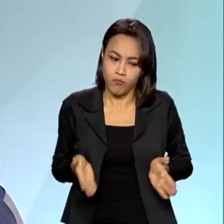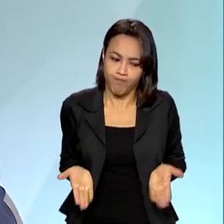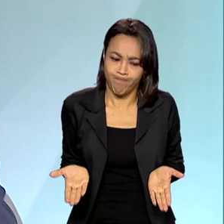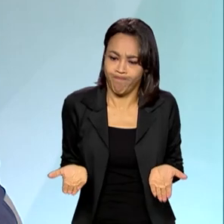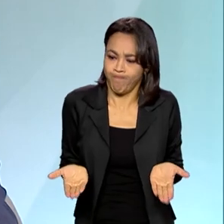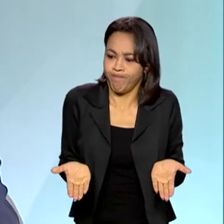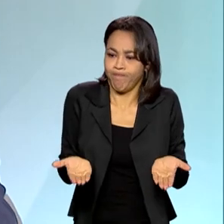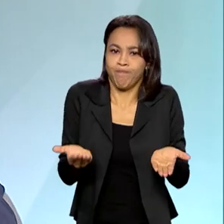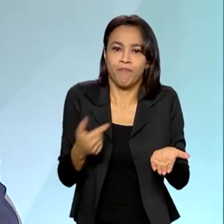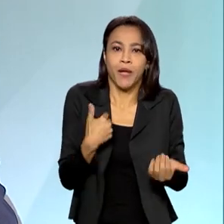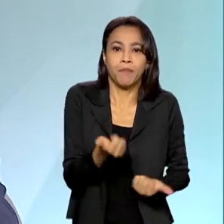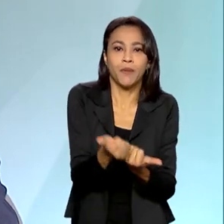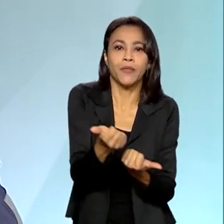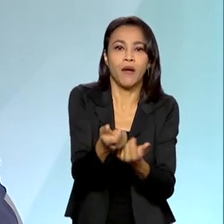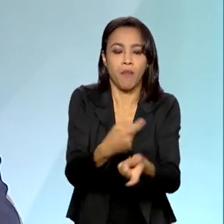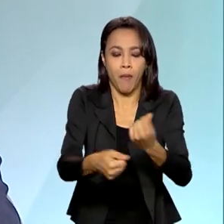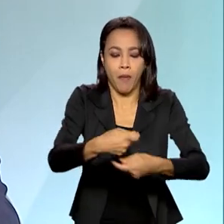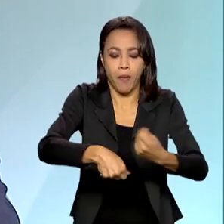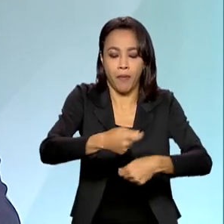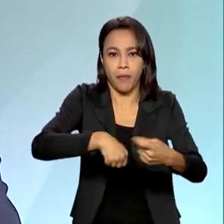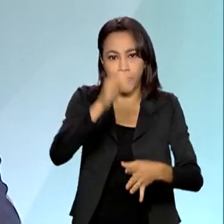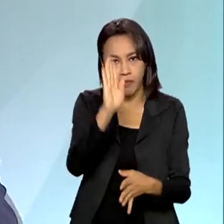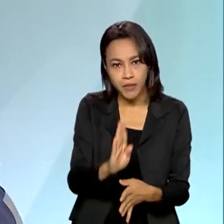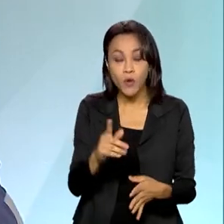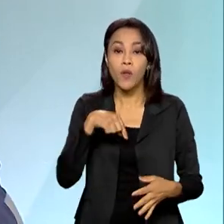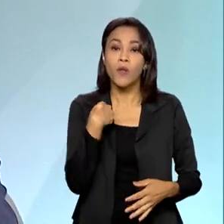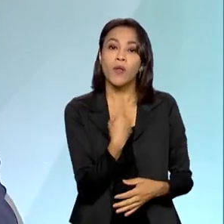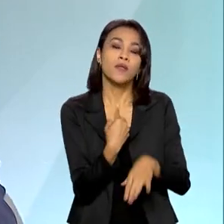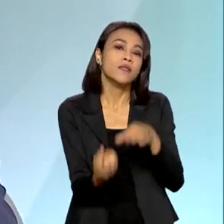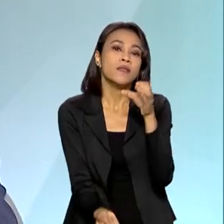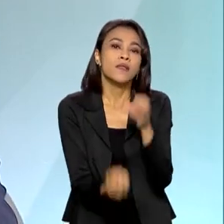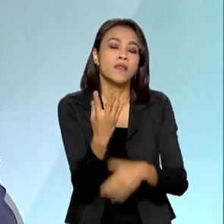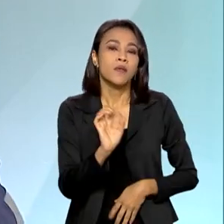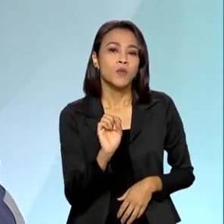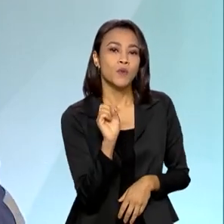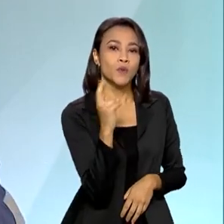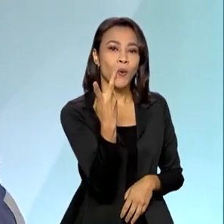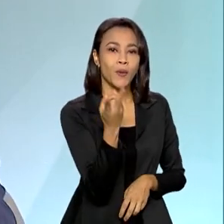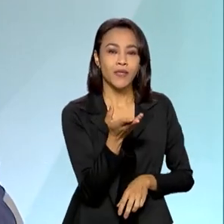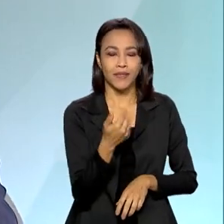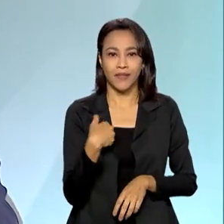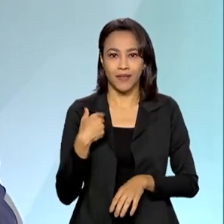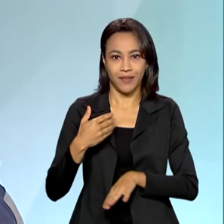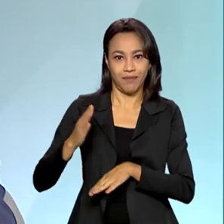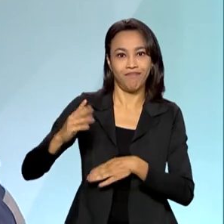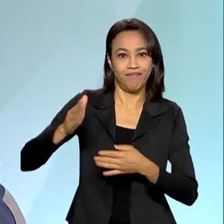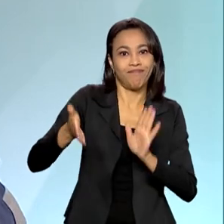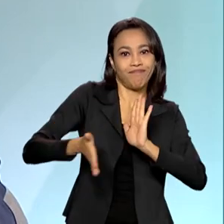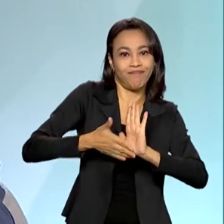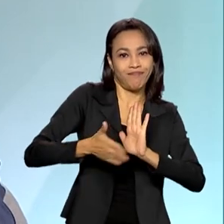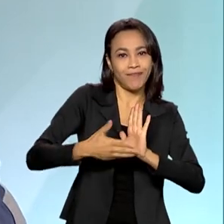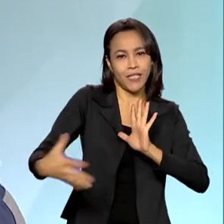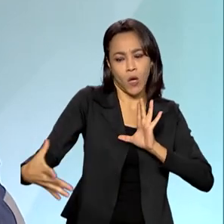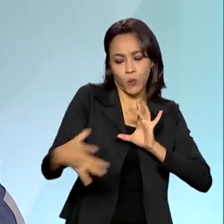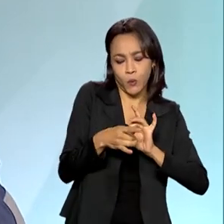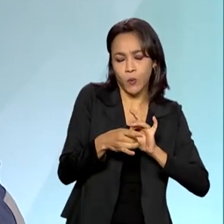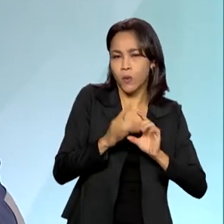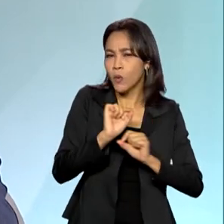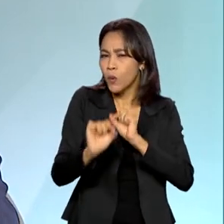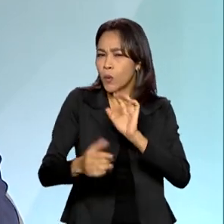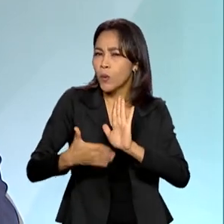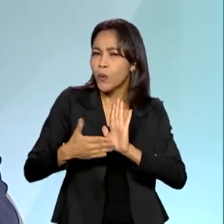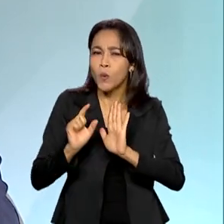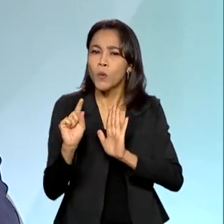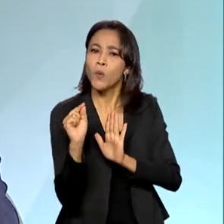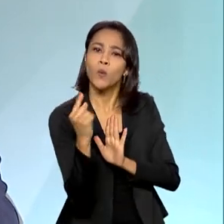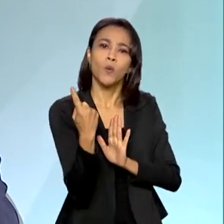o negócio no Brasil, nós criamos duas grandes iniciativas que estão muito unidas hoje. A primeira delas é